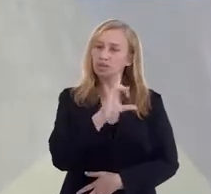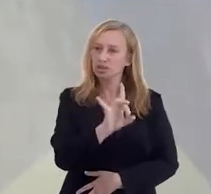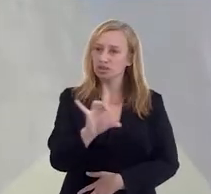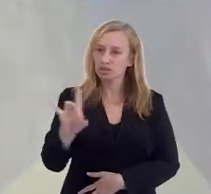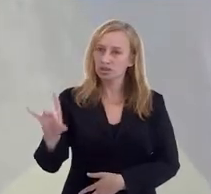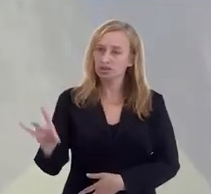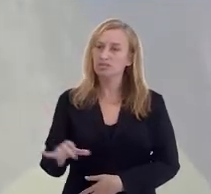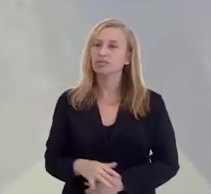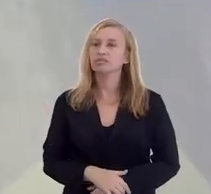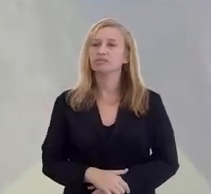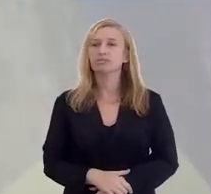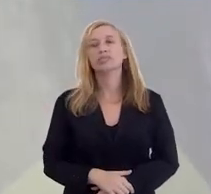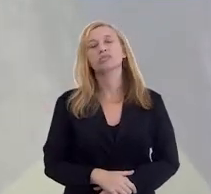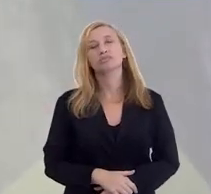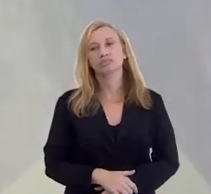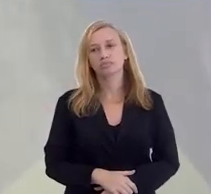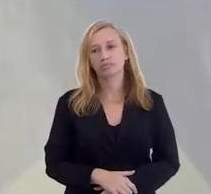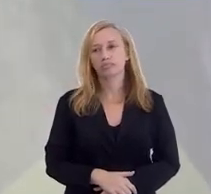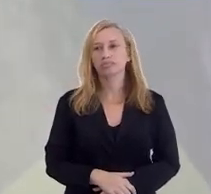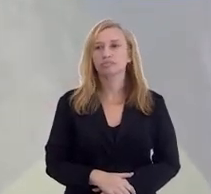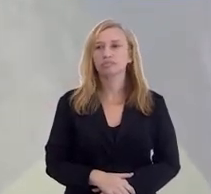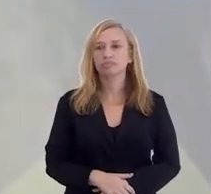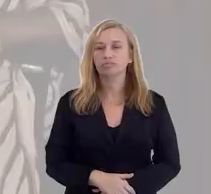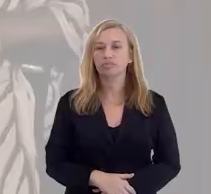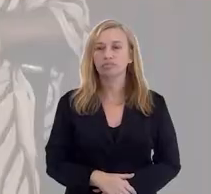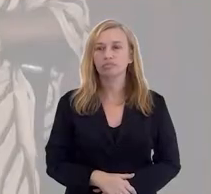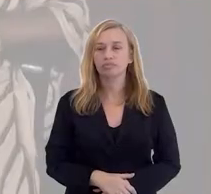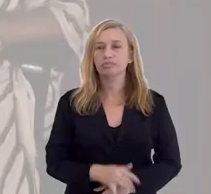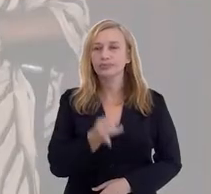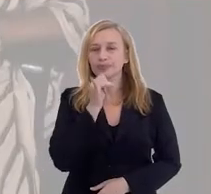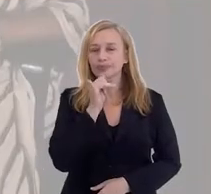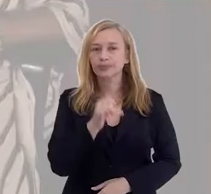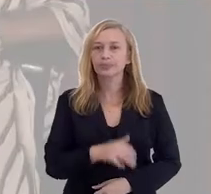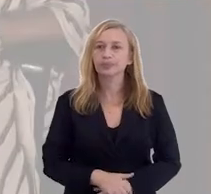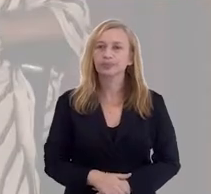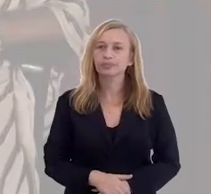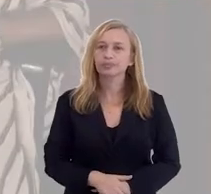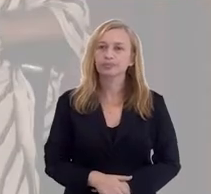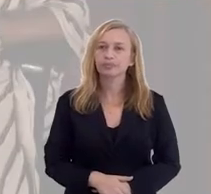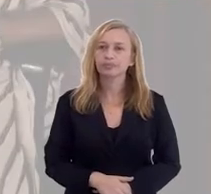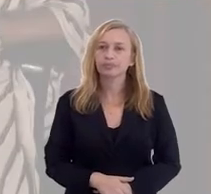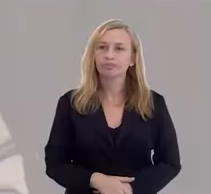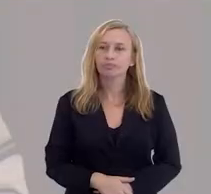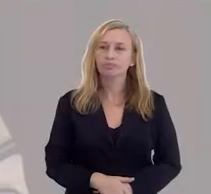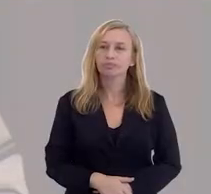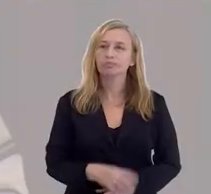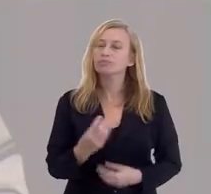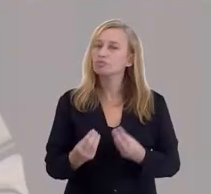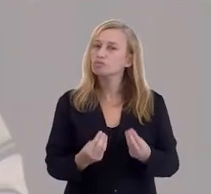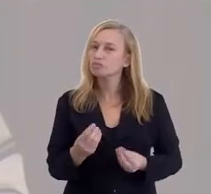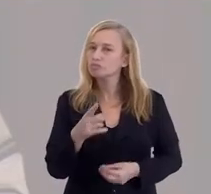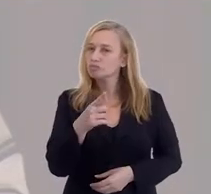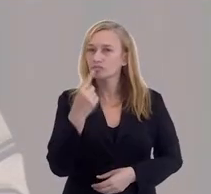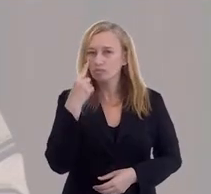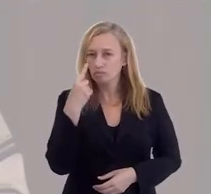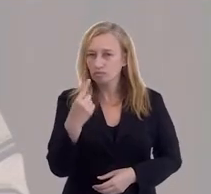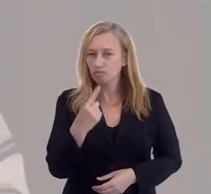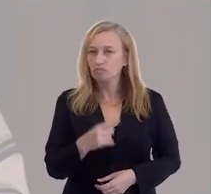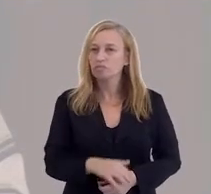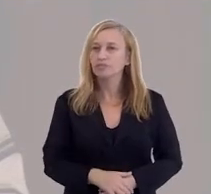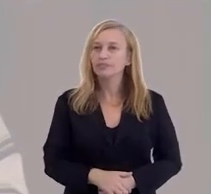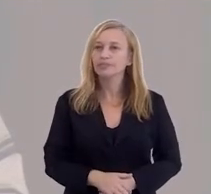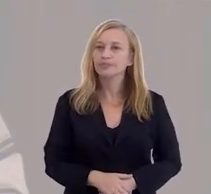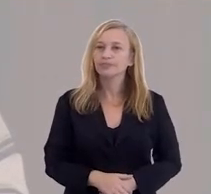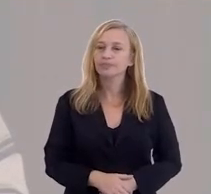Porque, como a caminhada é evolutiva, individual, sabe dizer... Cada caso será um caso. Por exemplo,